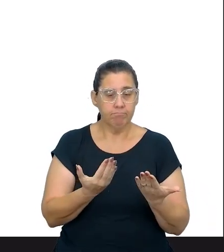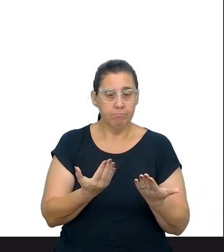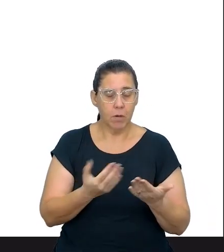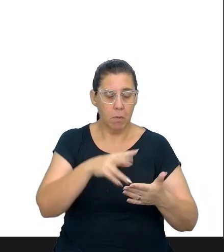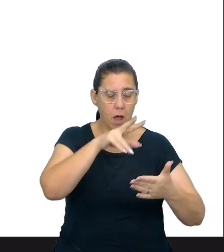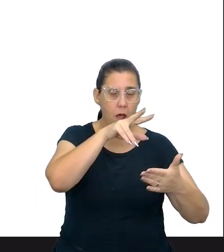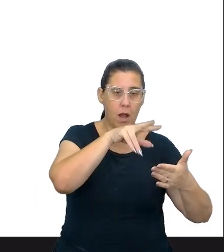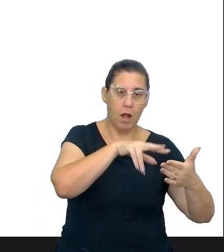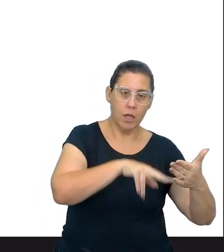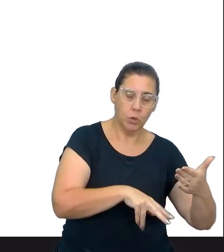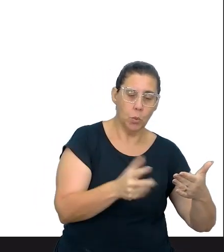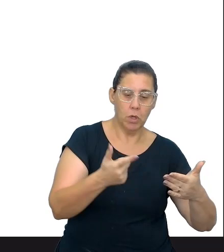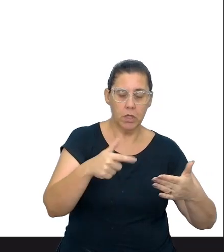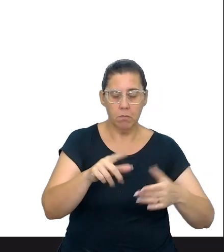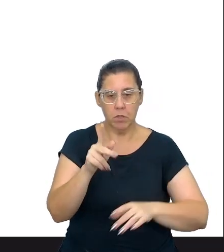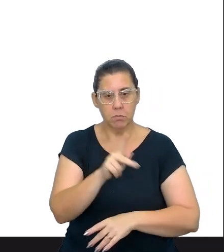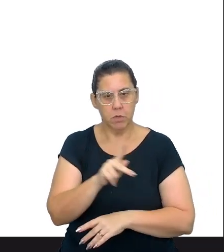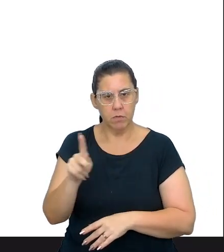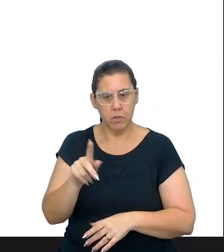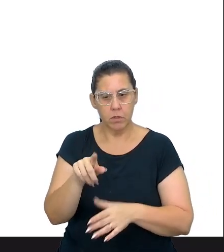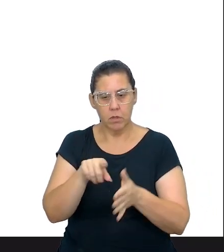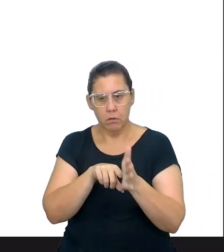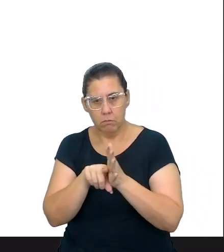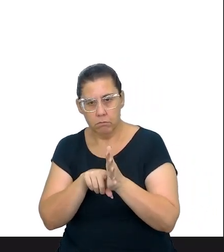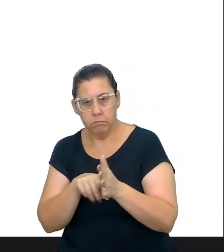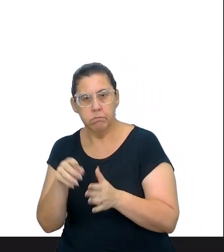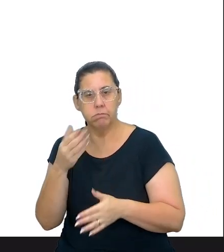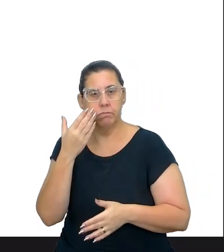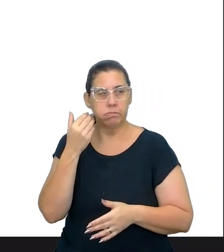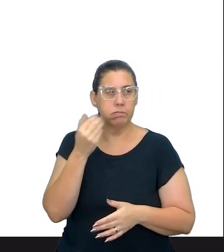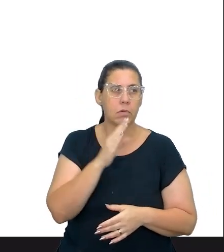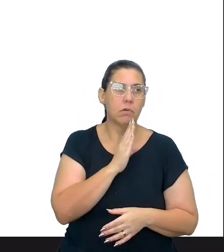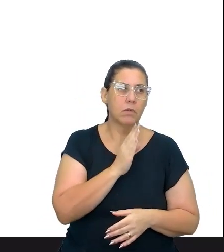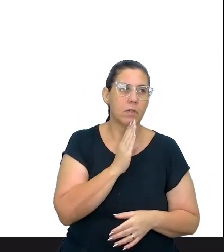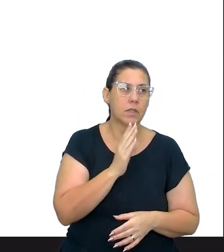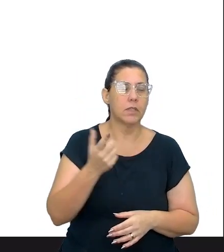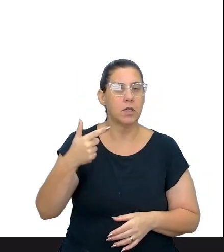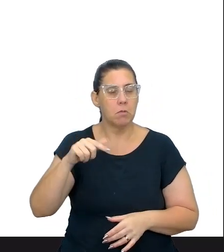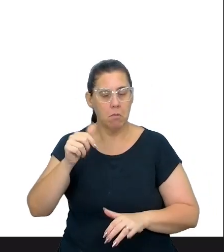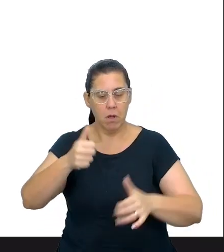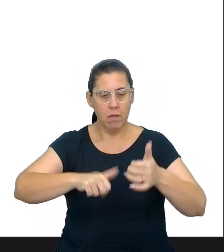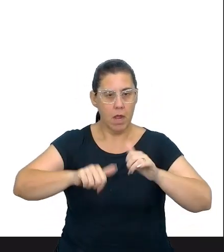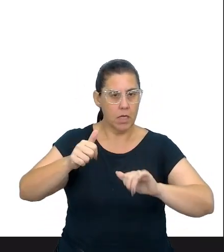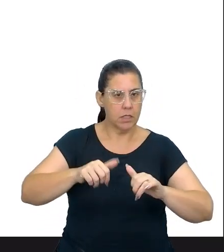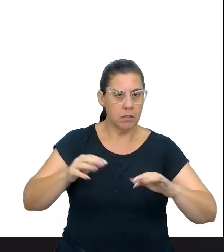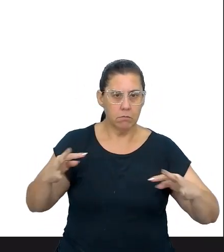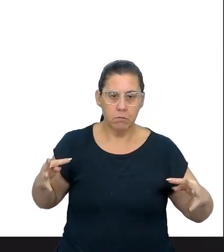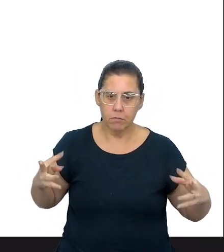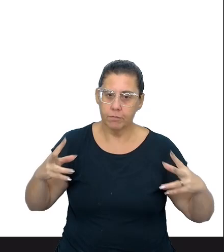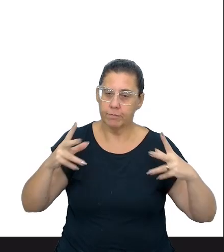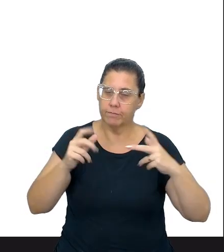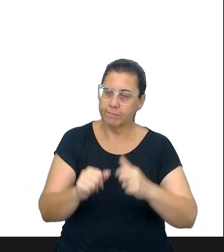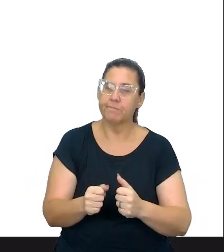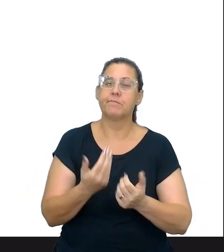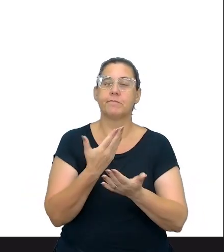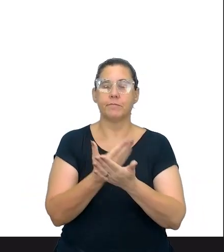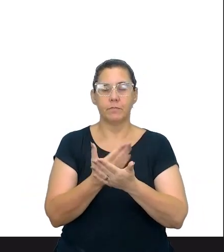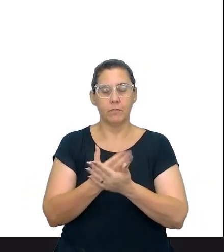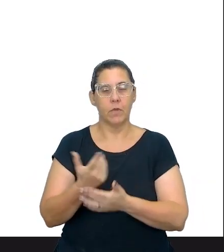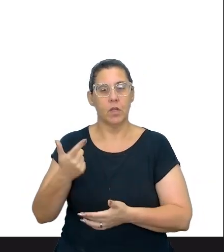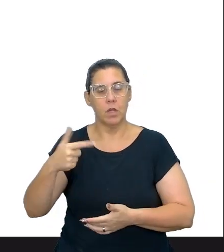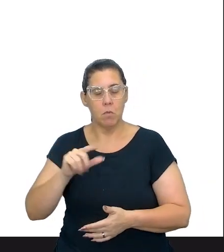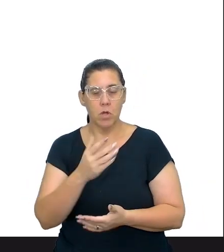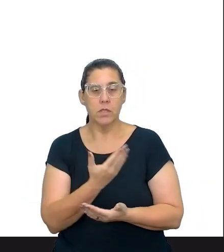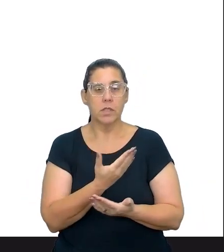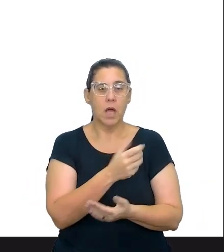Uma leitura, depois o professor vai fazer levantamento dos conhecimentos prévios, né? Se você for analisar na íntegra cada aula. Depois, esses